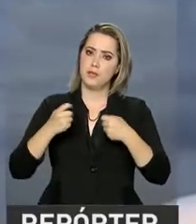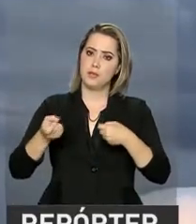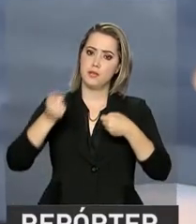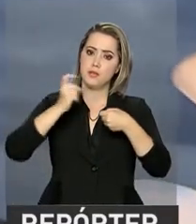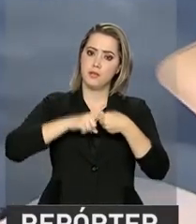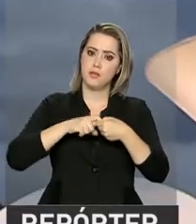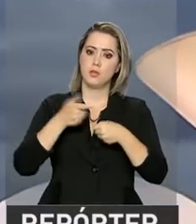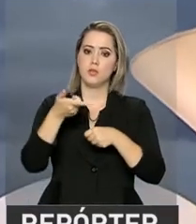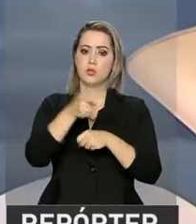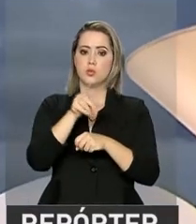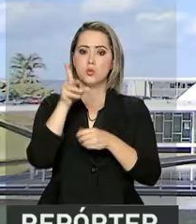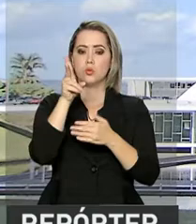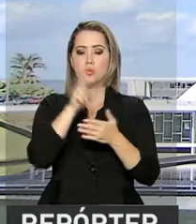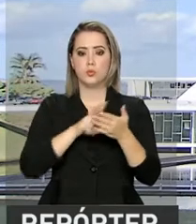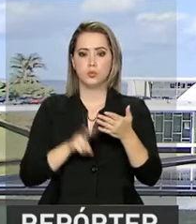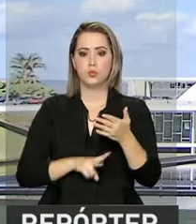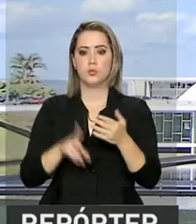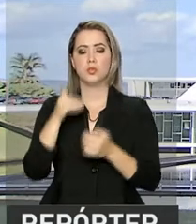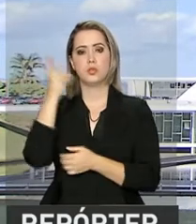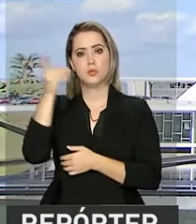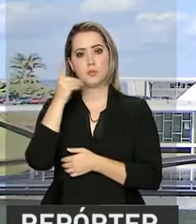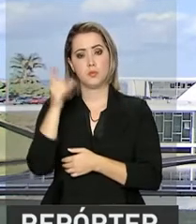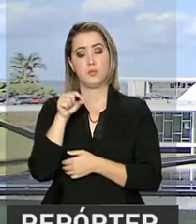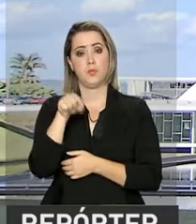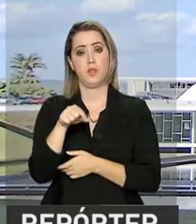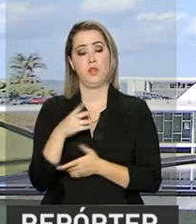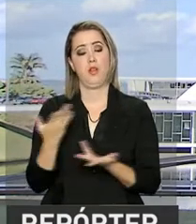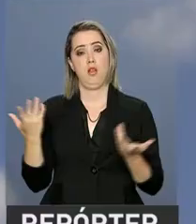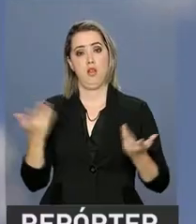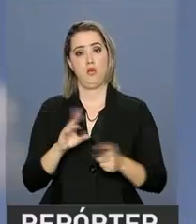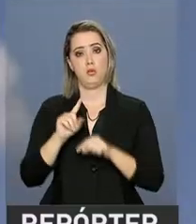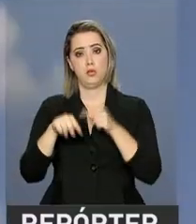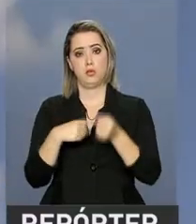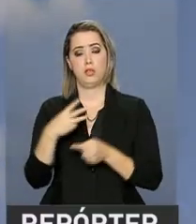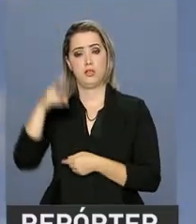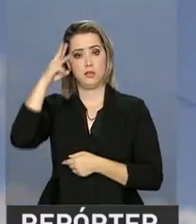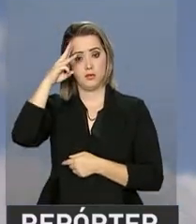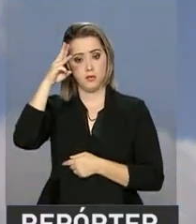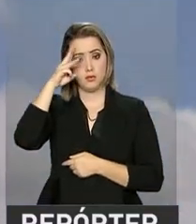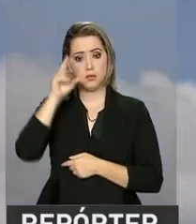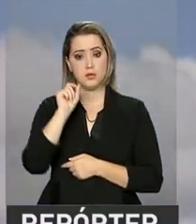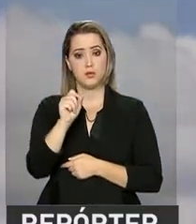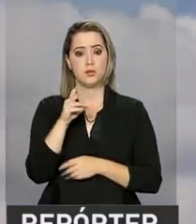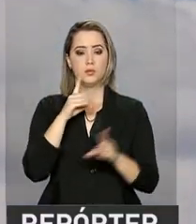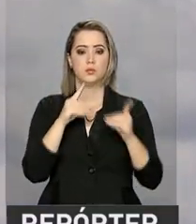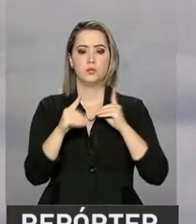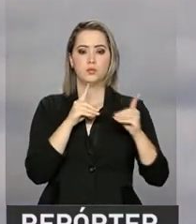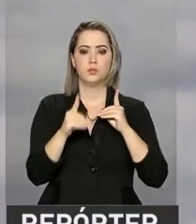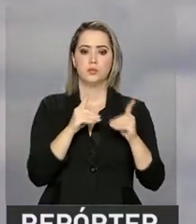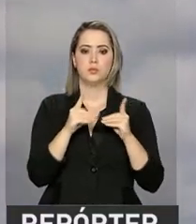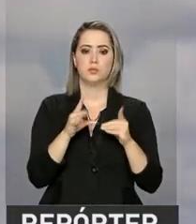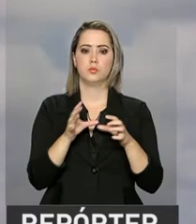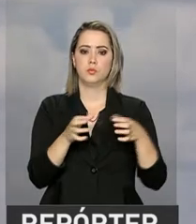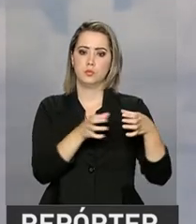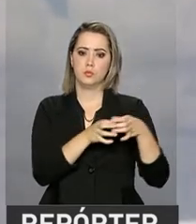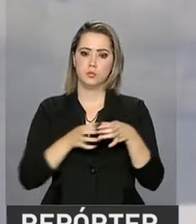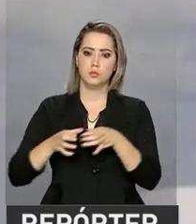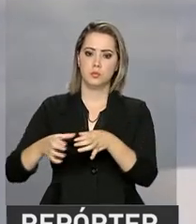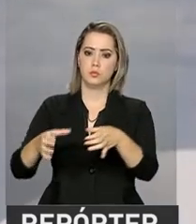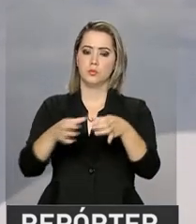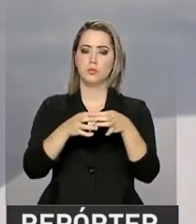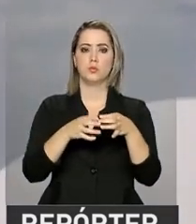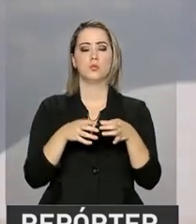a nova análise dos deputados. A previsão é de que, até a próxima terça-feira, as discussões nas comissões do